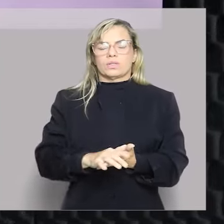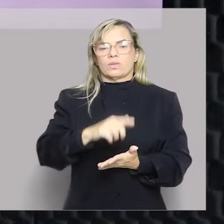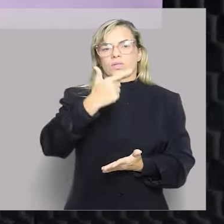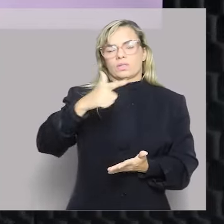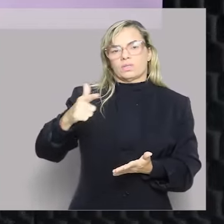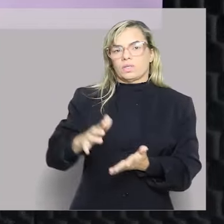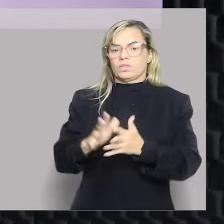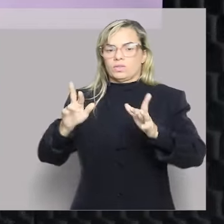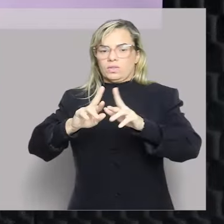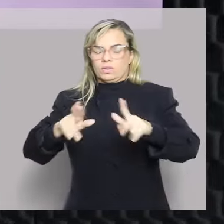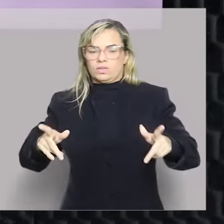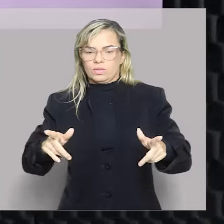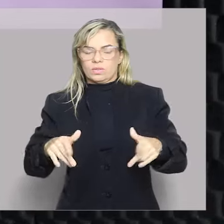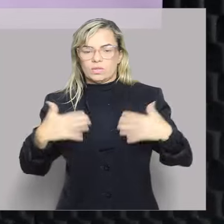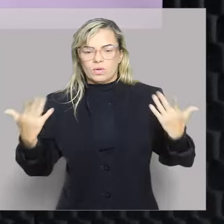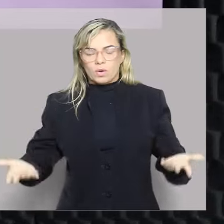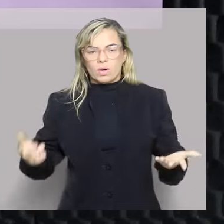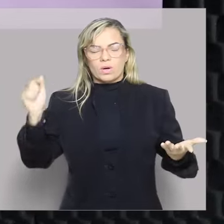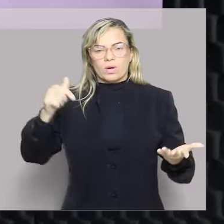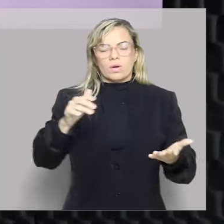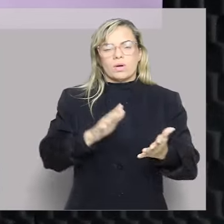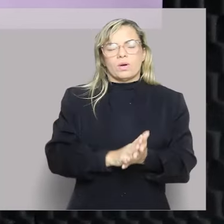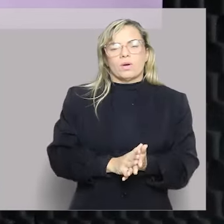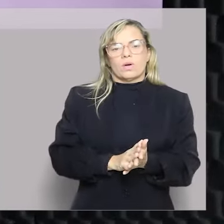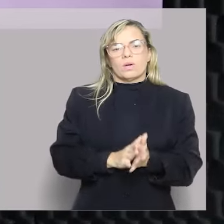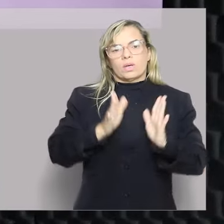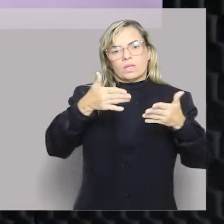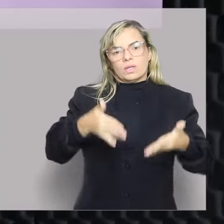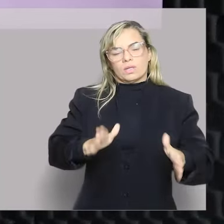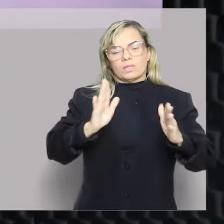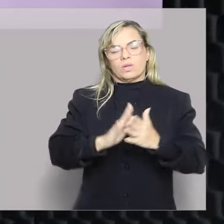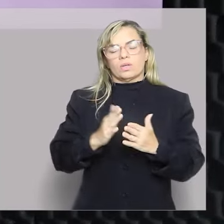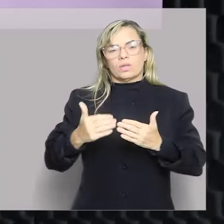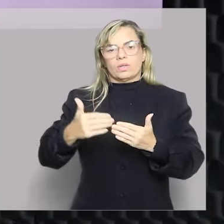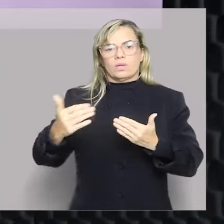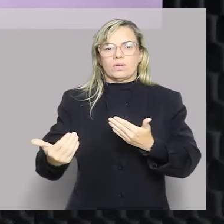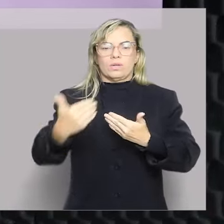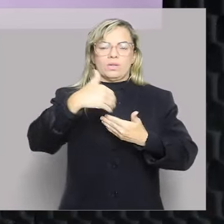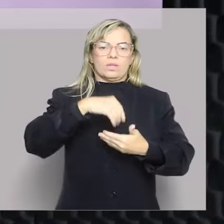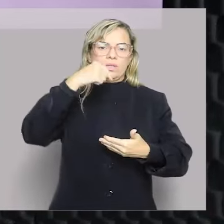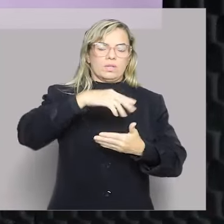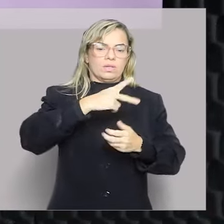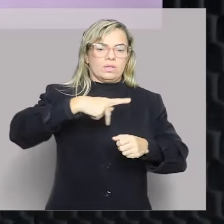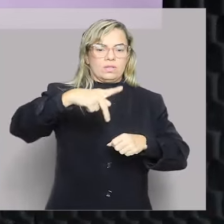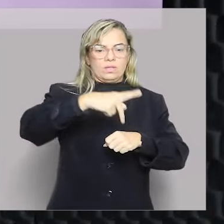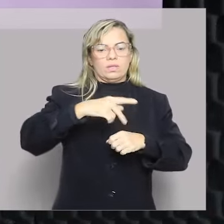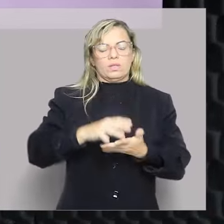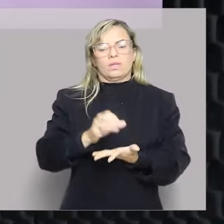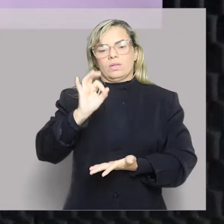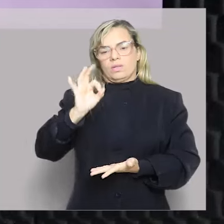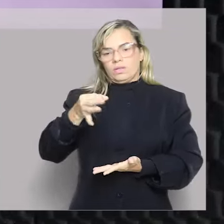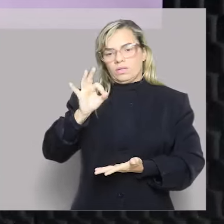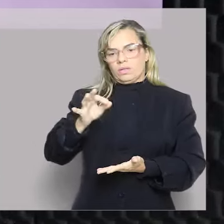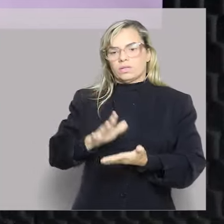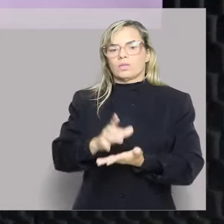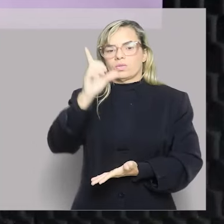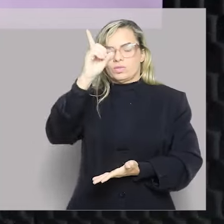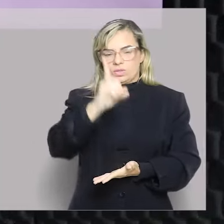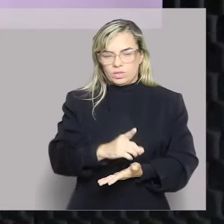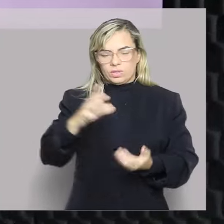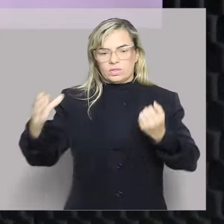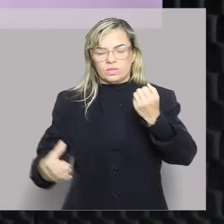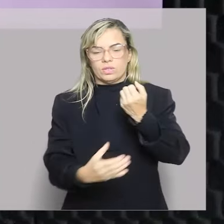tanto o brasileiro nato quanto o brasileiro naturalizado, eles são titulares de direitos fundamentais. Certo? Certo.